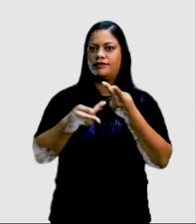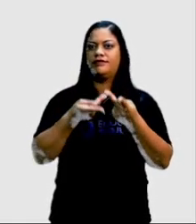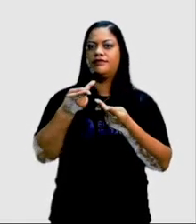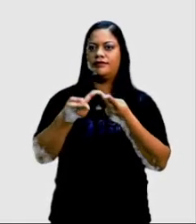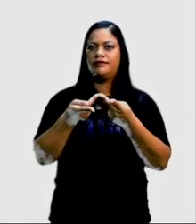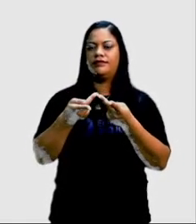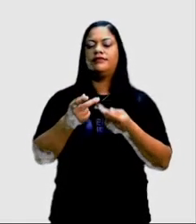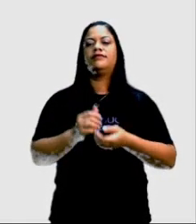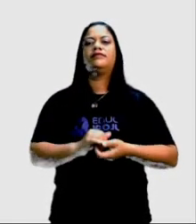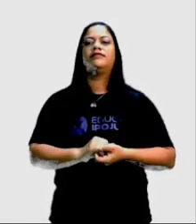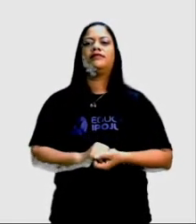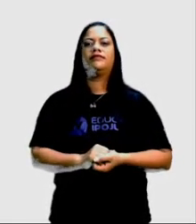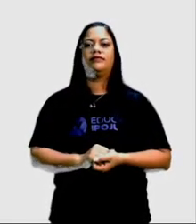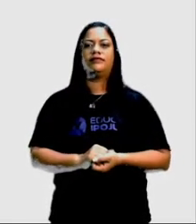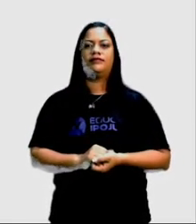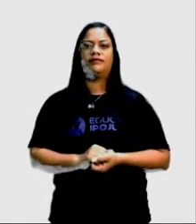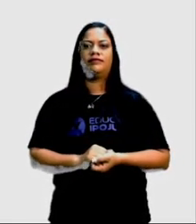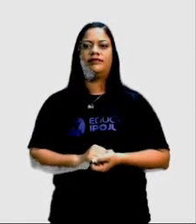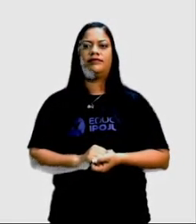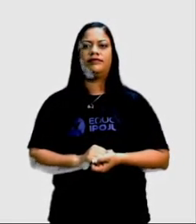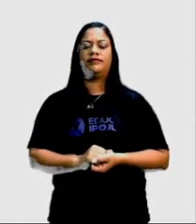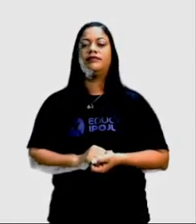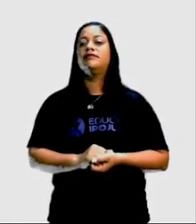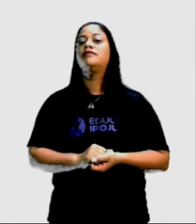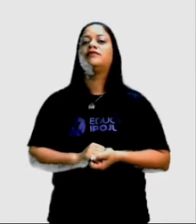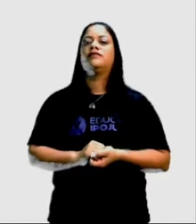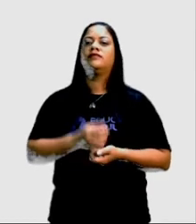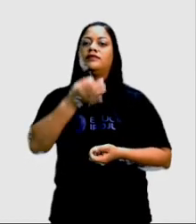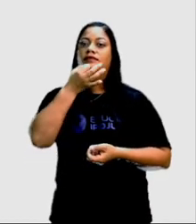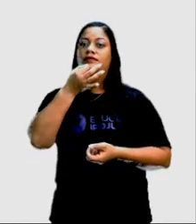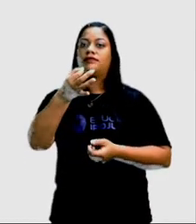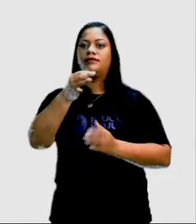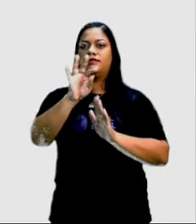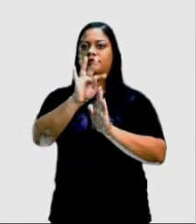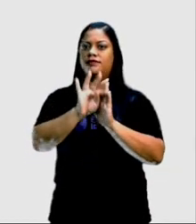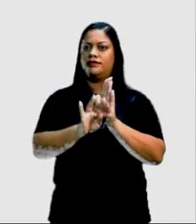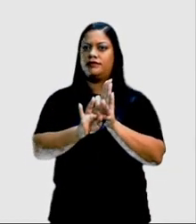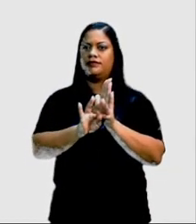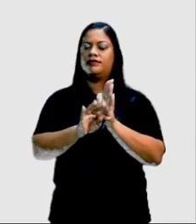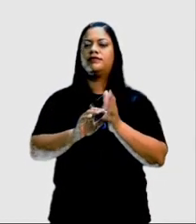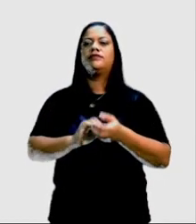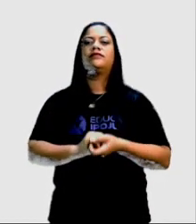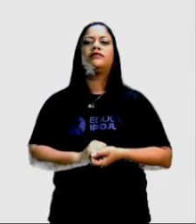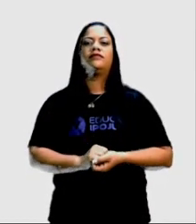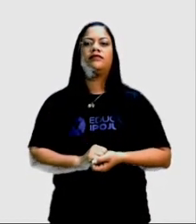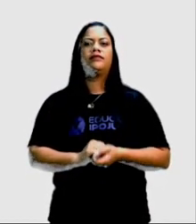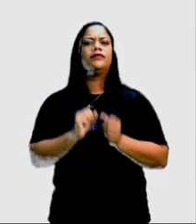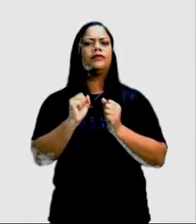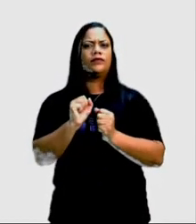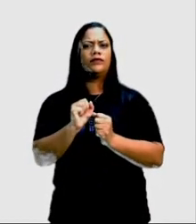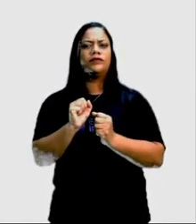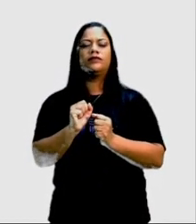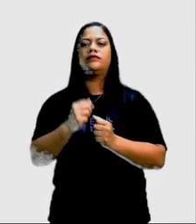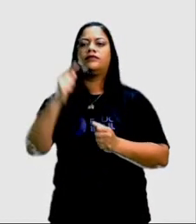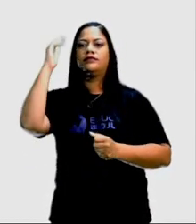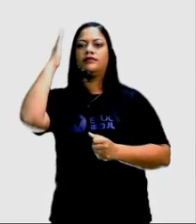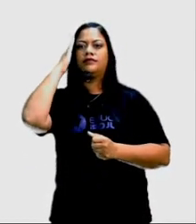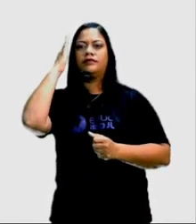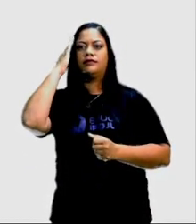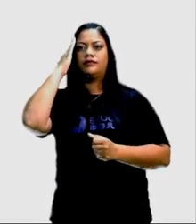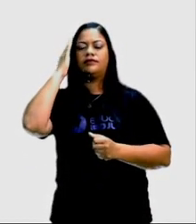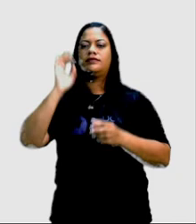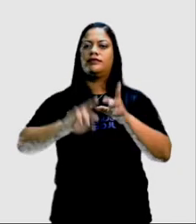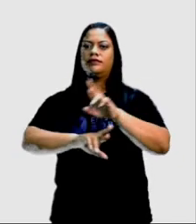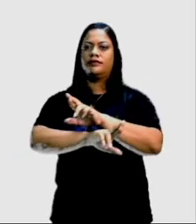que é a tese. A argumentação nesses termos pode ser entendida como um processo em que, em diferentes